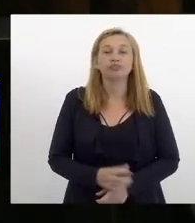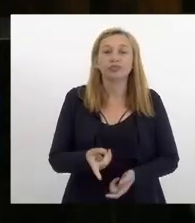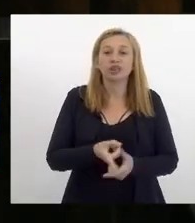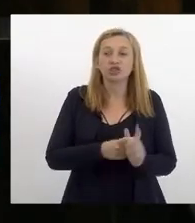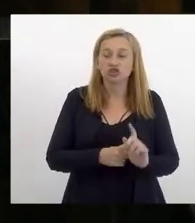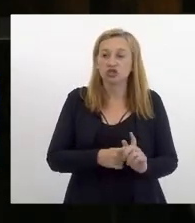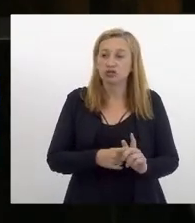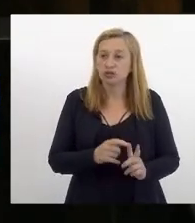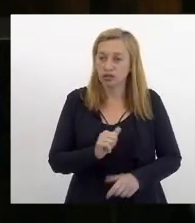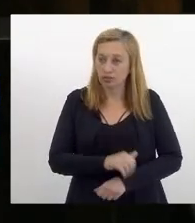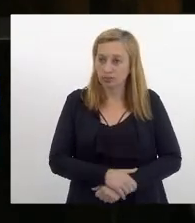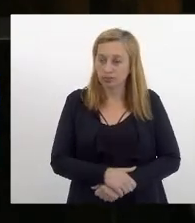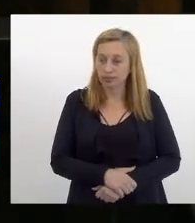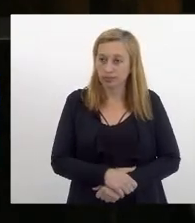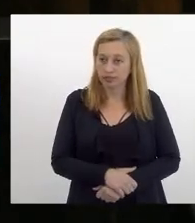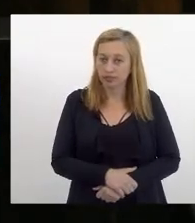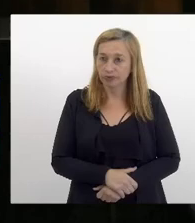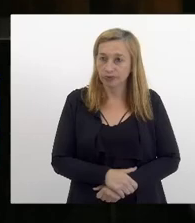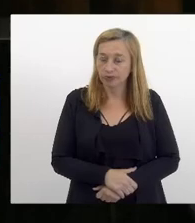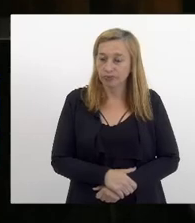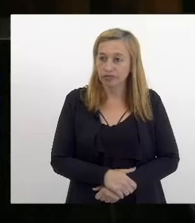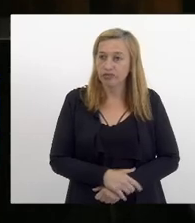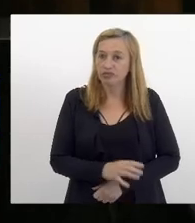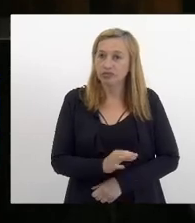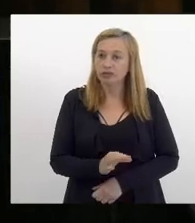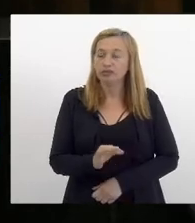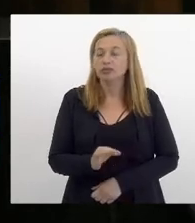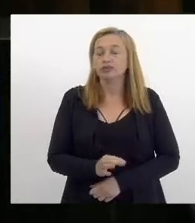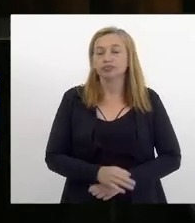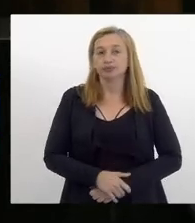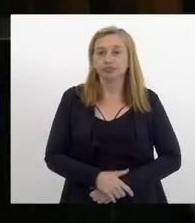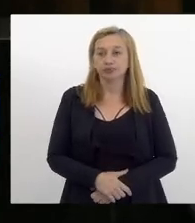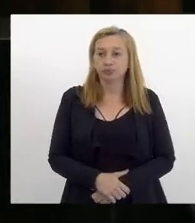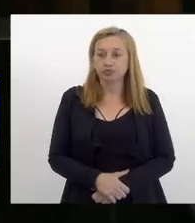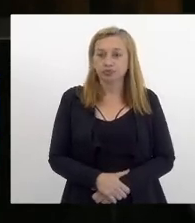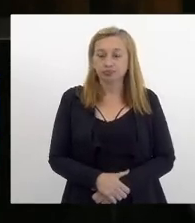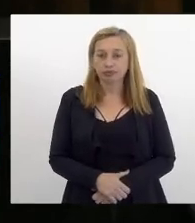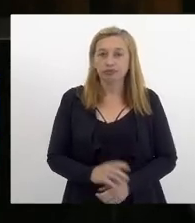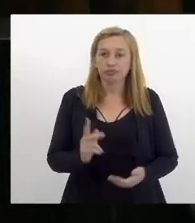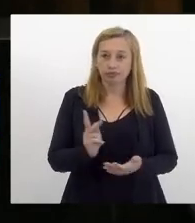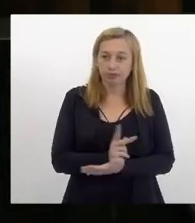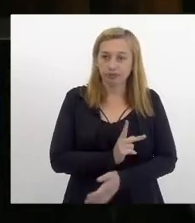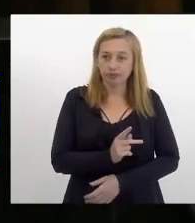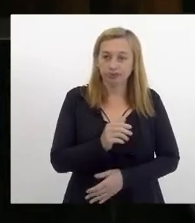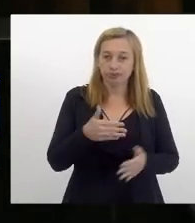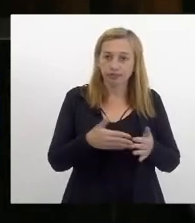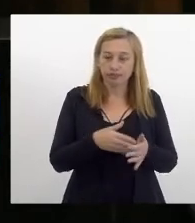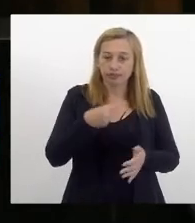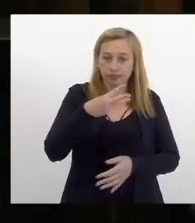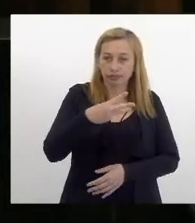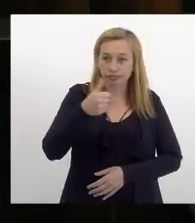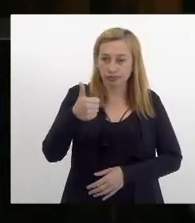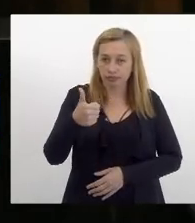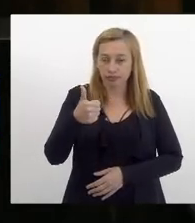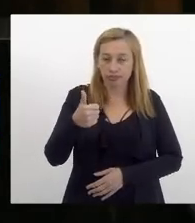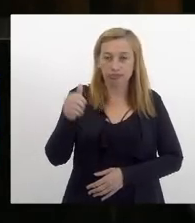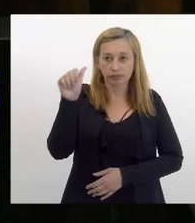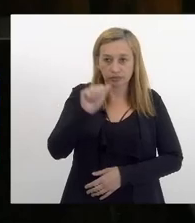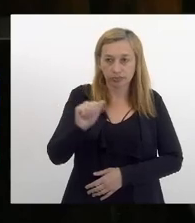ativa decorrente de fatos geradores ocorridos até 31 de agosto de 20